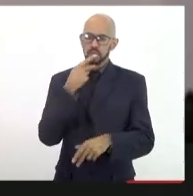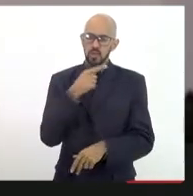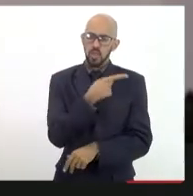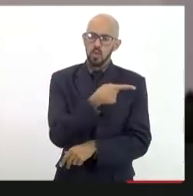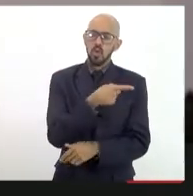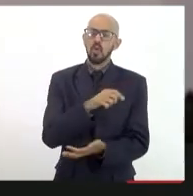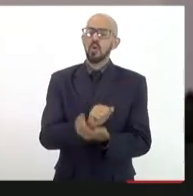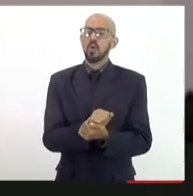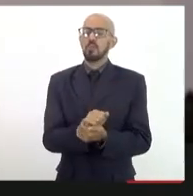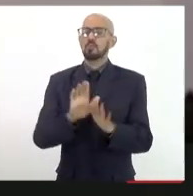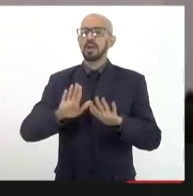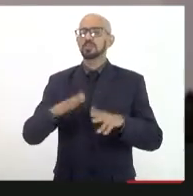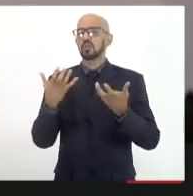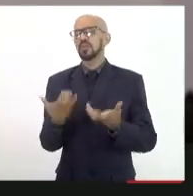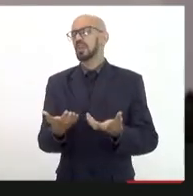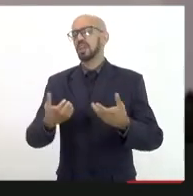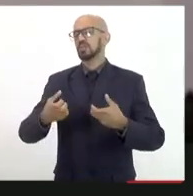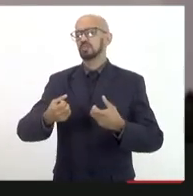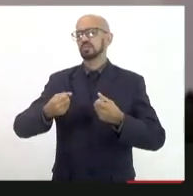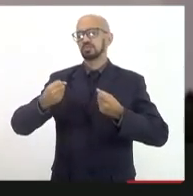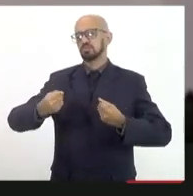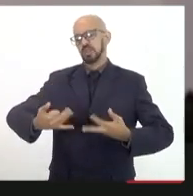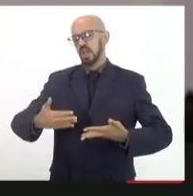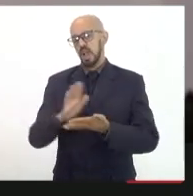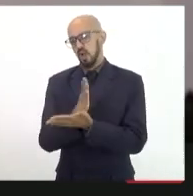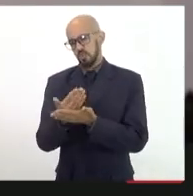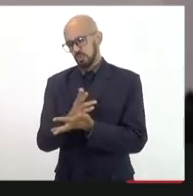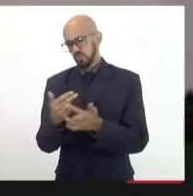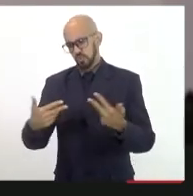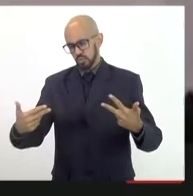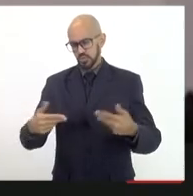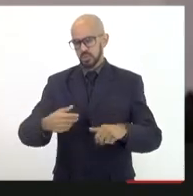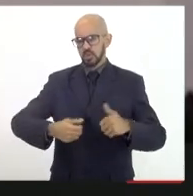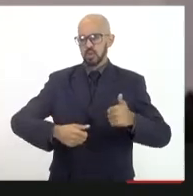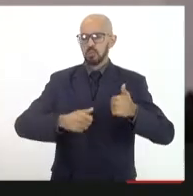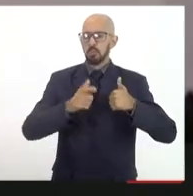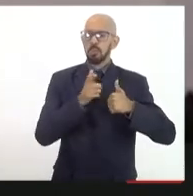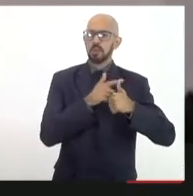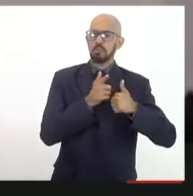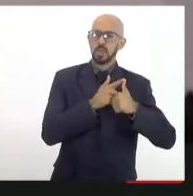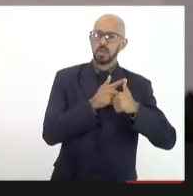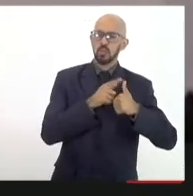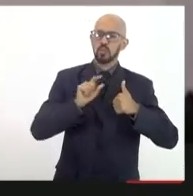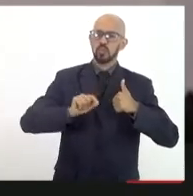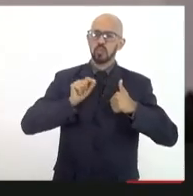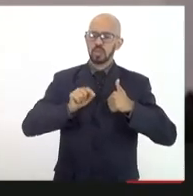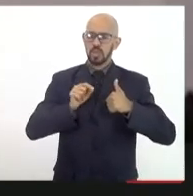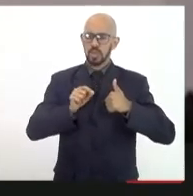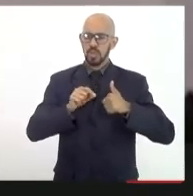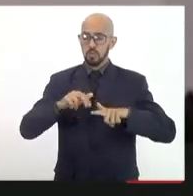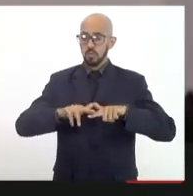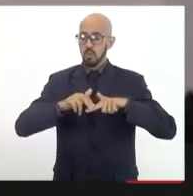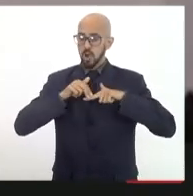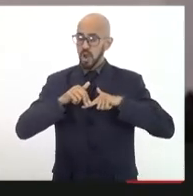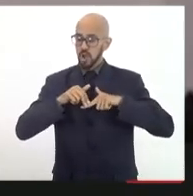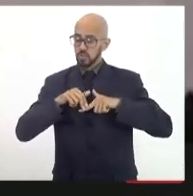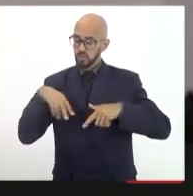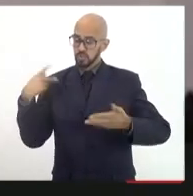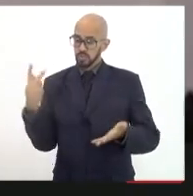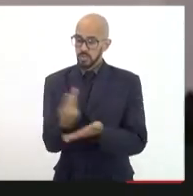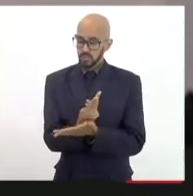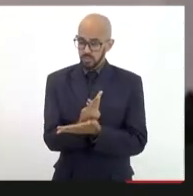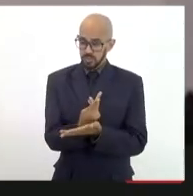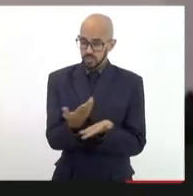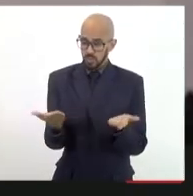queria apenas sublinhar alguns aspectos. O primeiro é que, diante da situação que nós nos